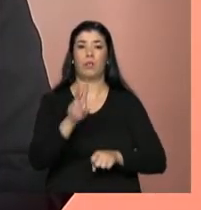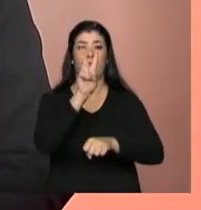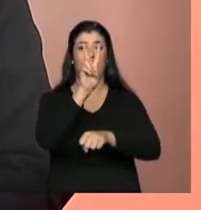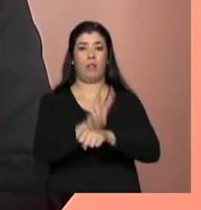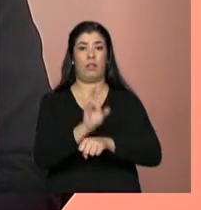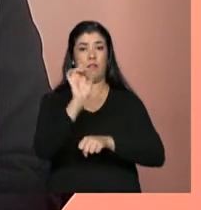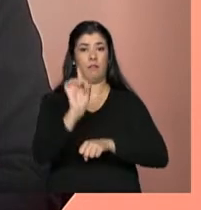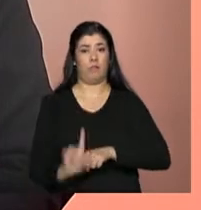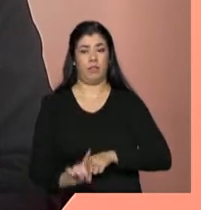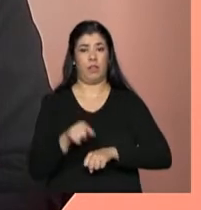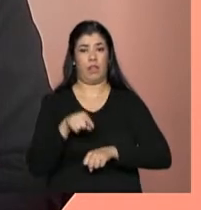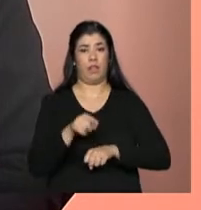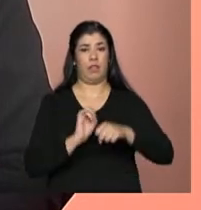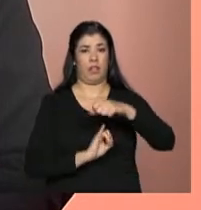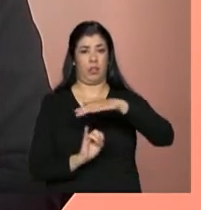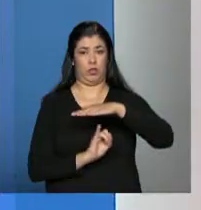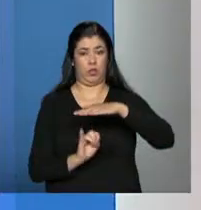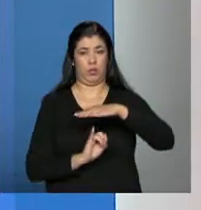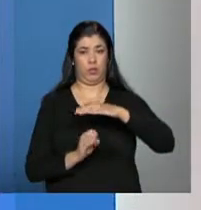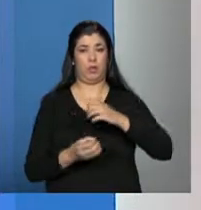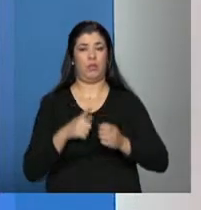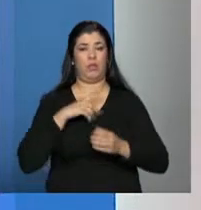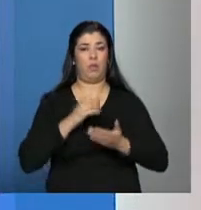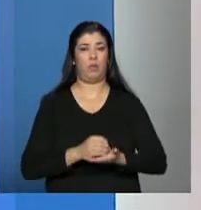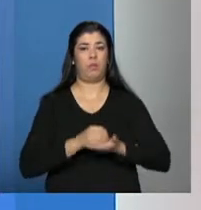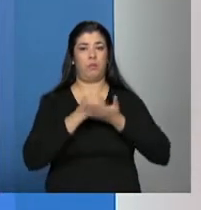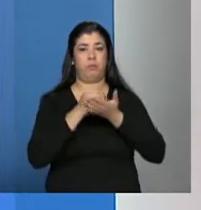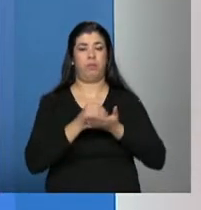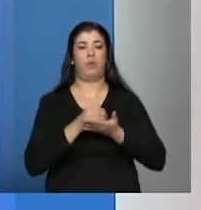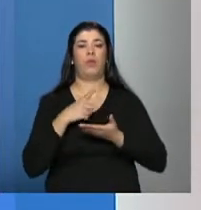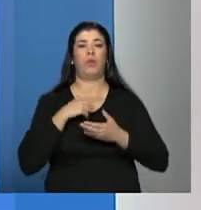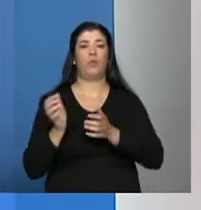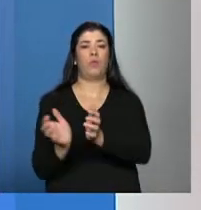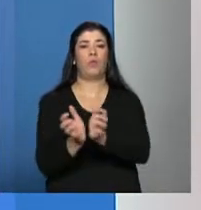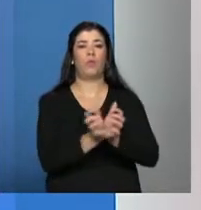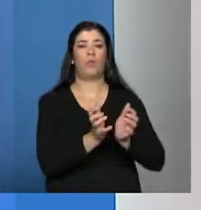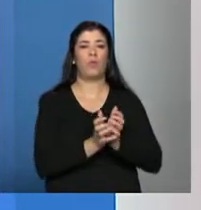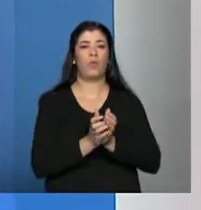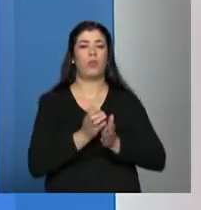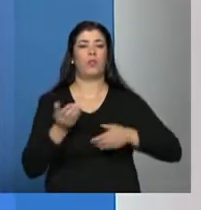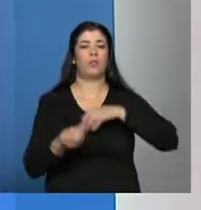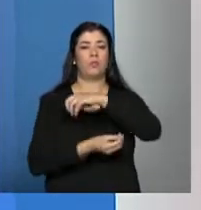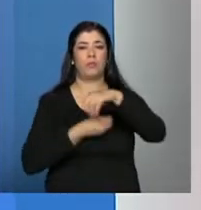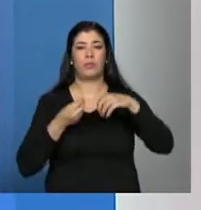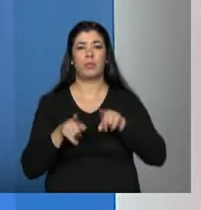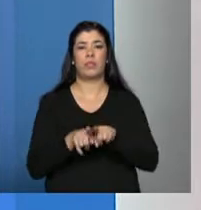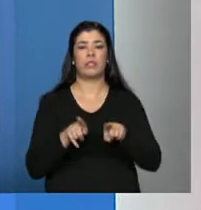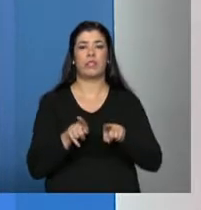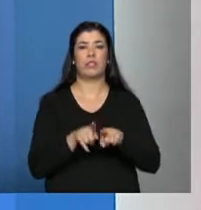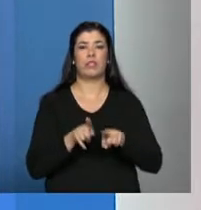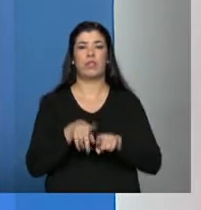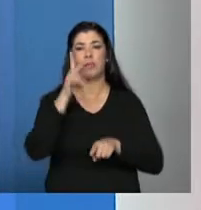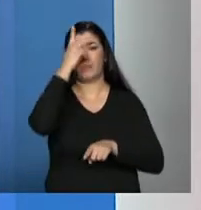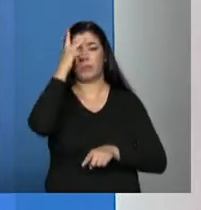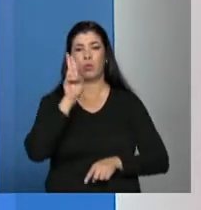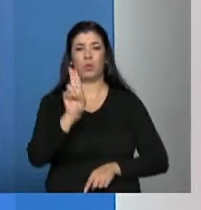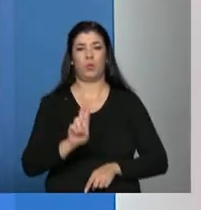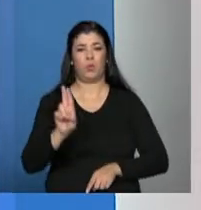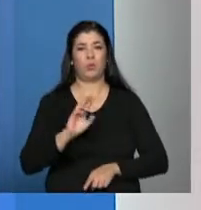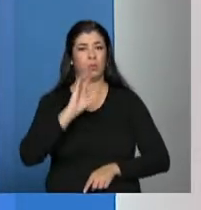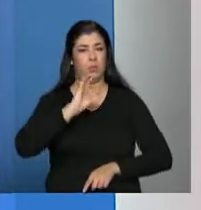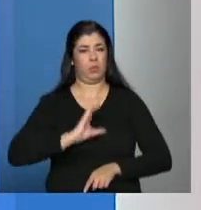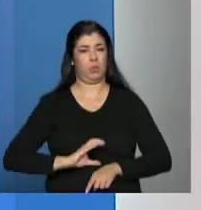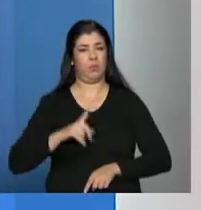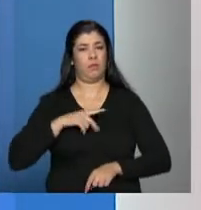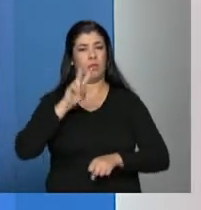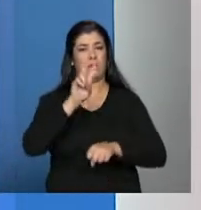direitos, que são entidades que apoiam os movimentos, apoiam os usuários, defendem os direitos dos usuários, não